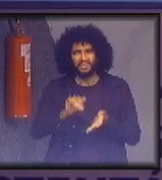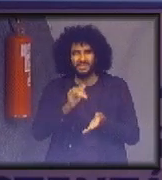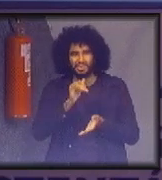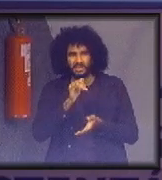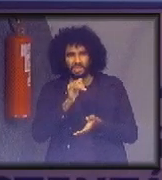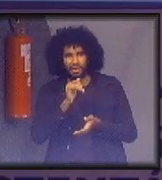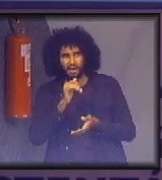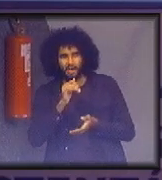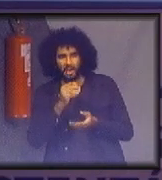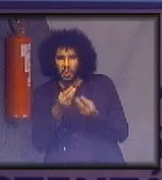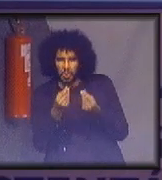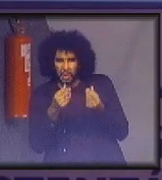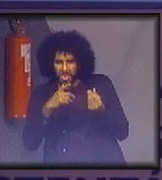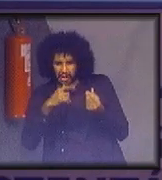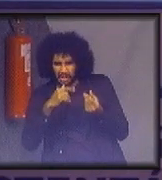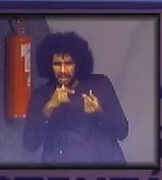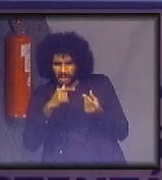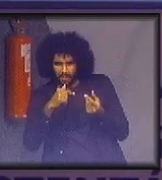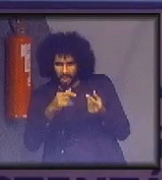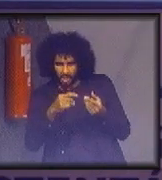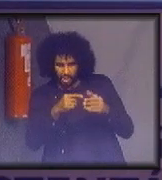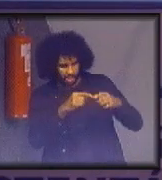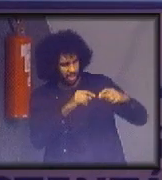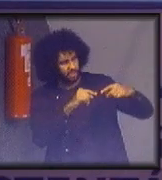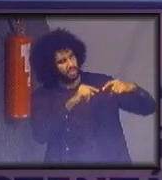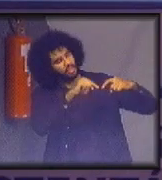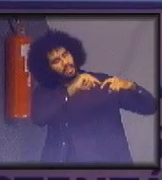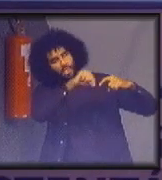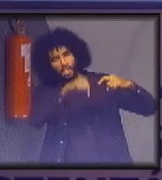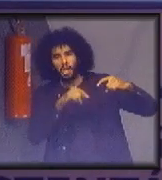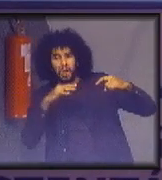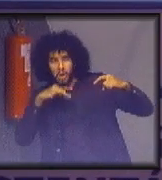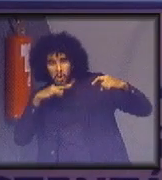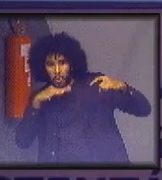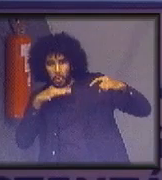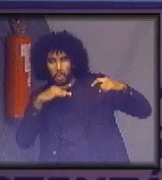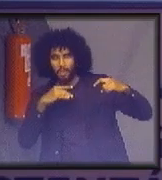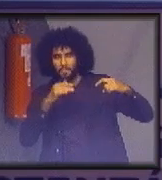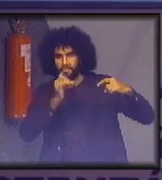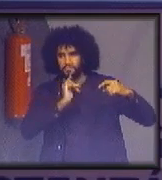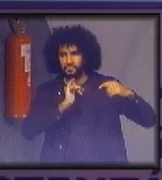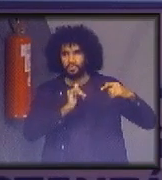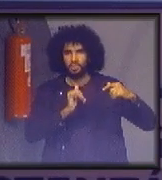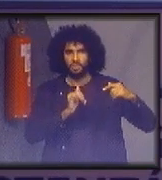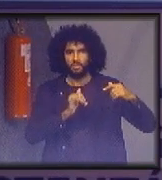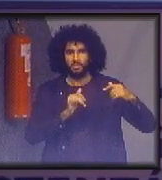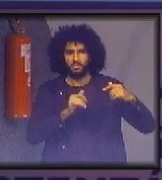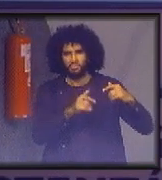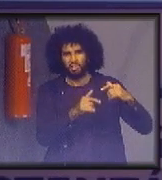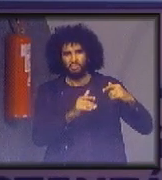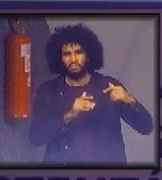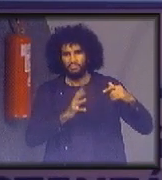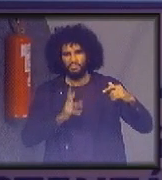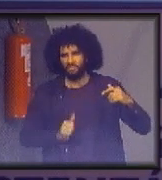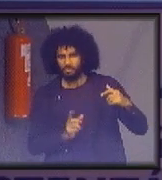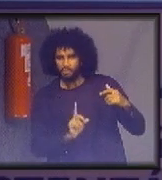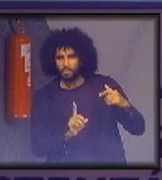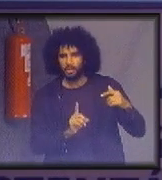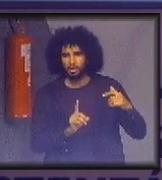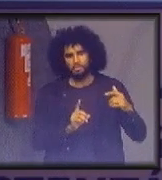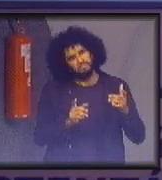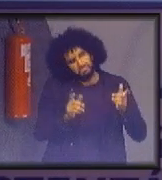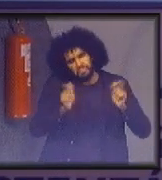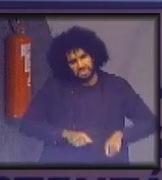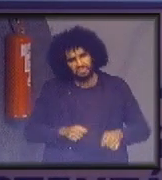água da torneira seja horrível, quer dizer, absolutamente não seja potável, que pode acontecer em alguns